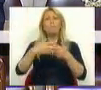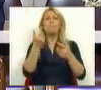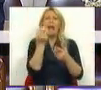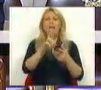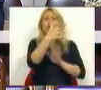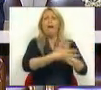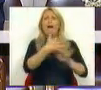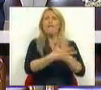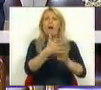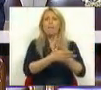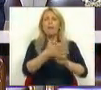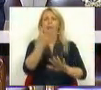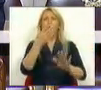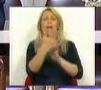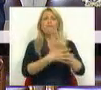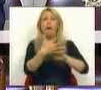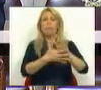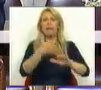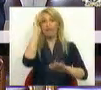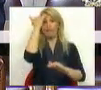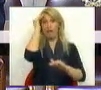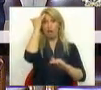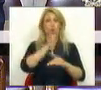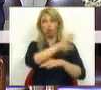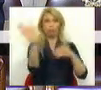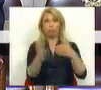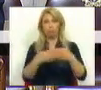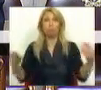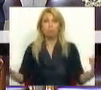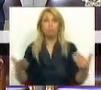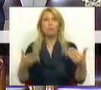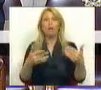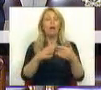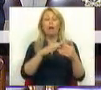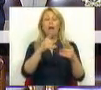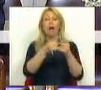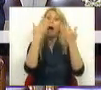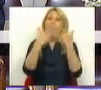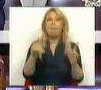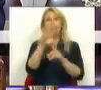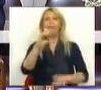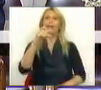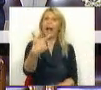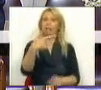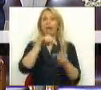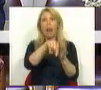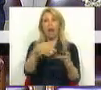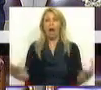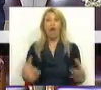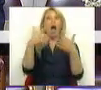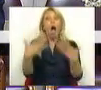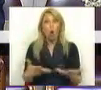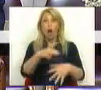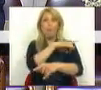um casal ventoso a céu aberto. Neste momento não há médica, há cerca de um mês não há médica. Os utentes estão a ser encaminhados para o CAT de